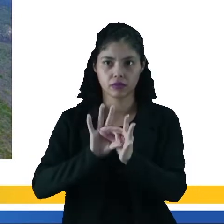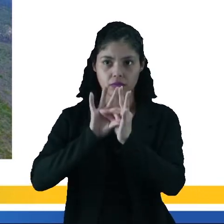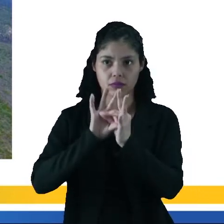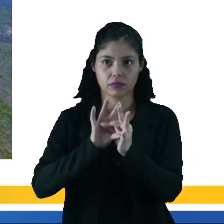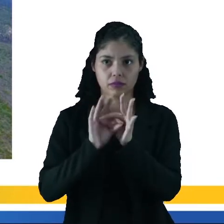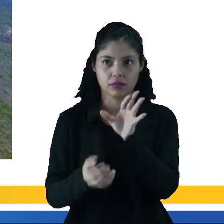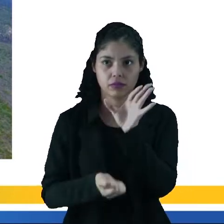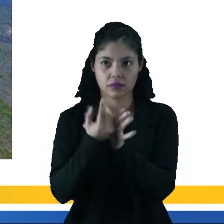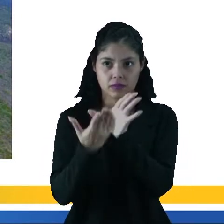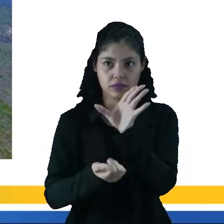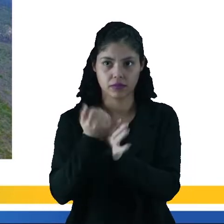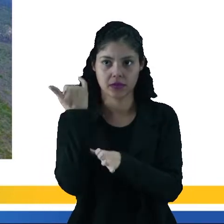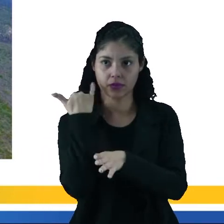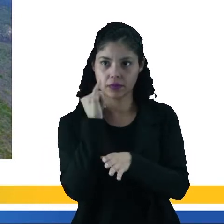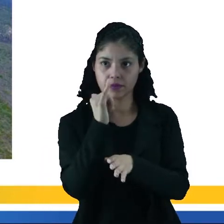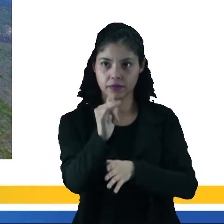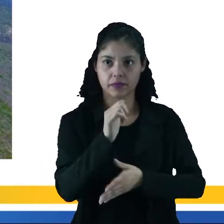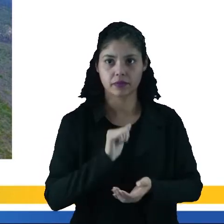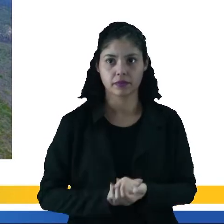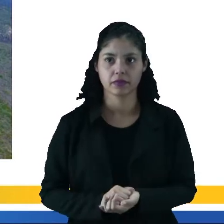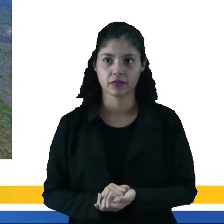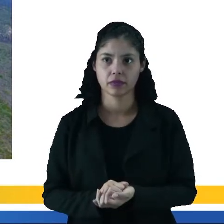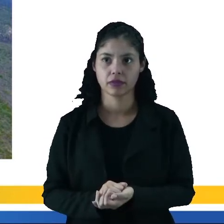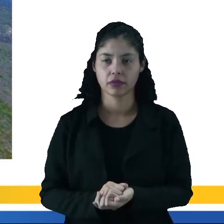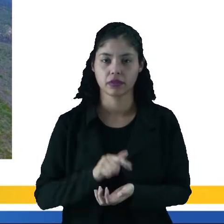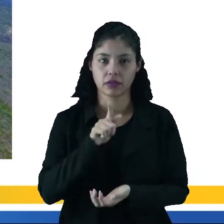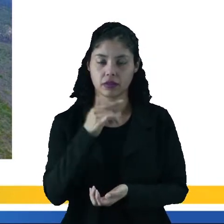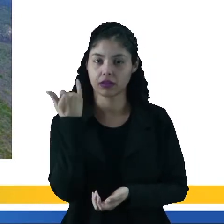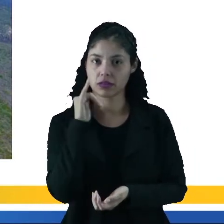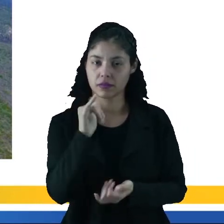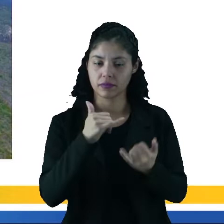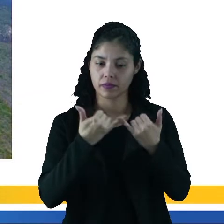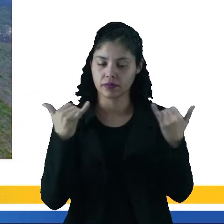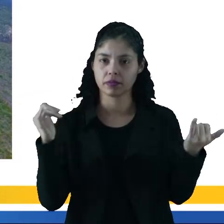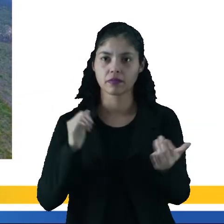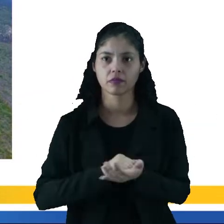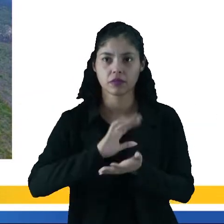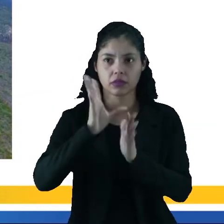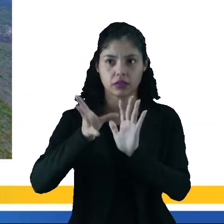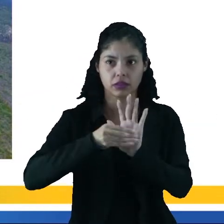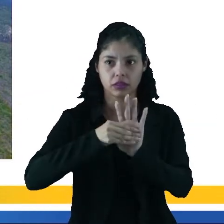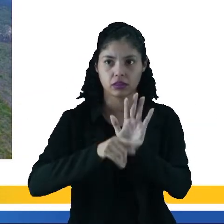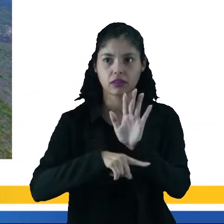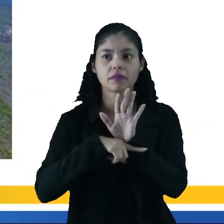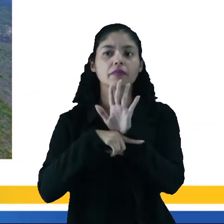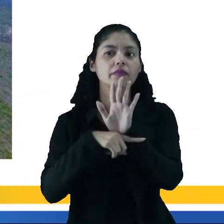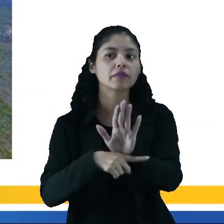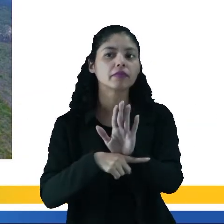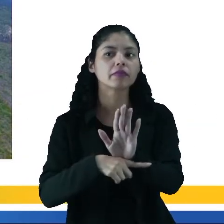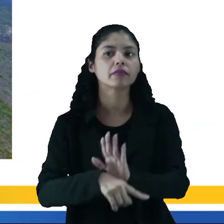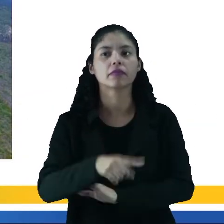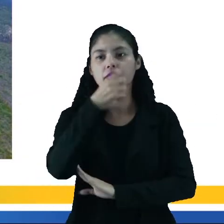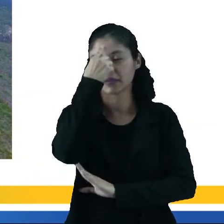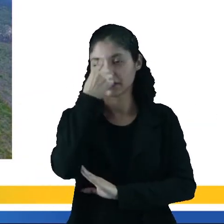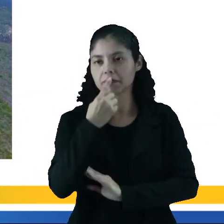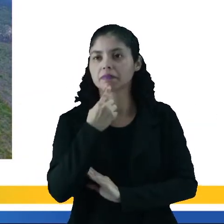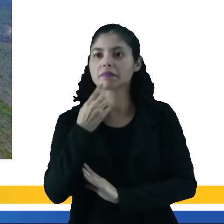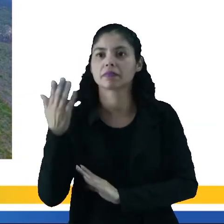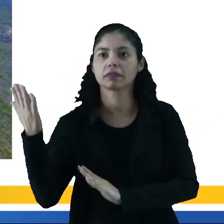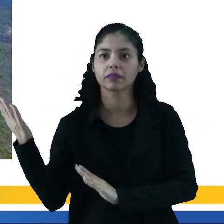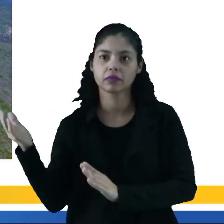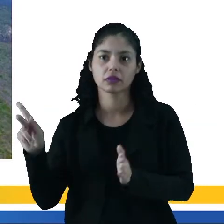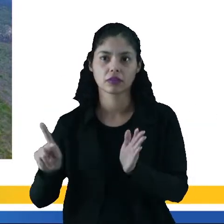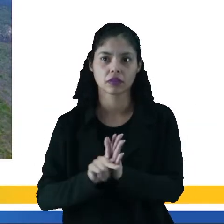turbina gera energia para o gerador elétrico. Aí eu coloquei para vocês uma ilustração